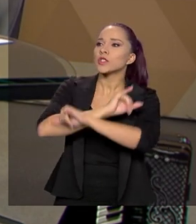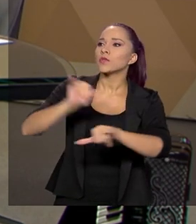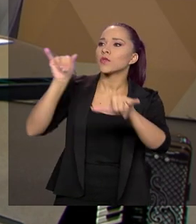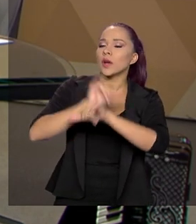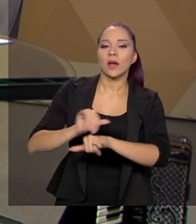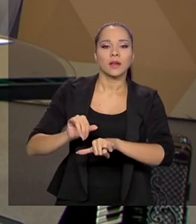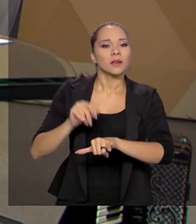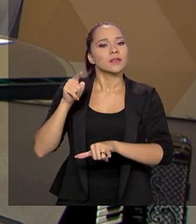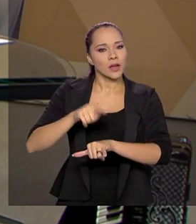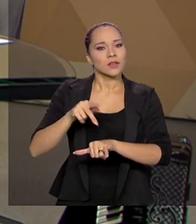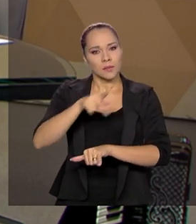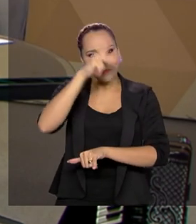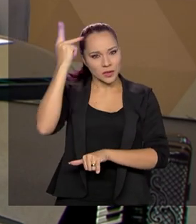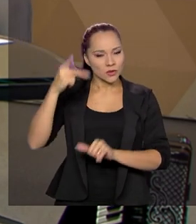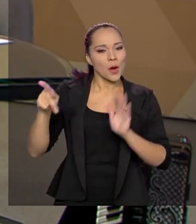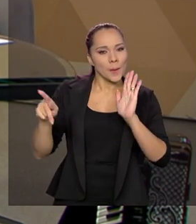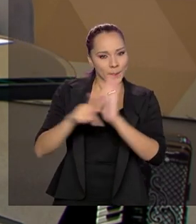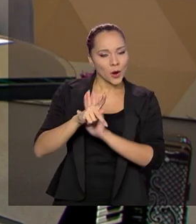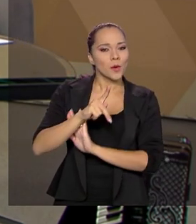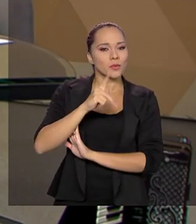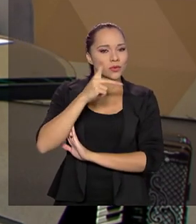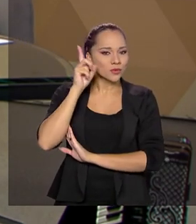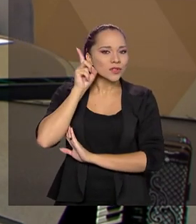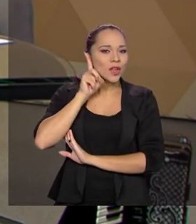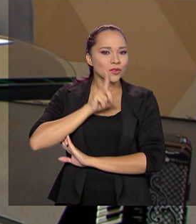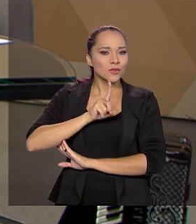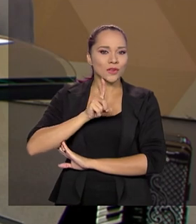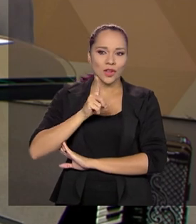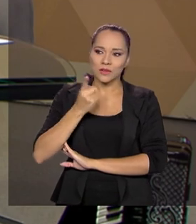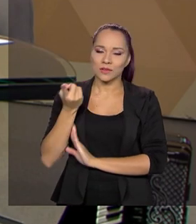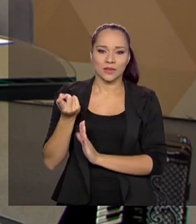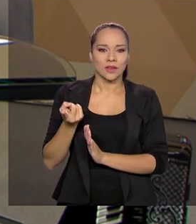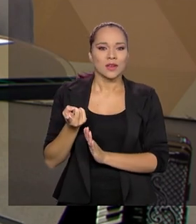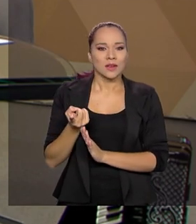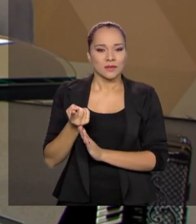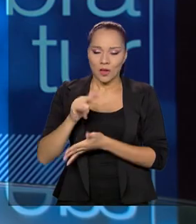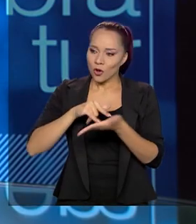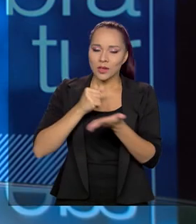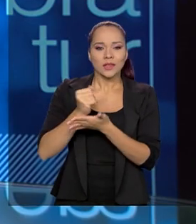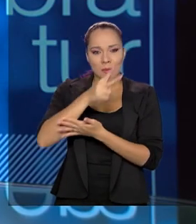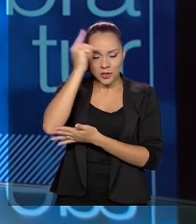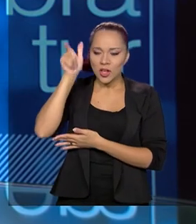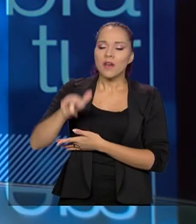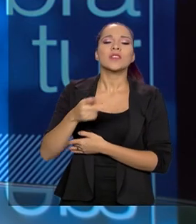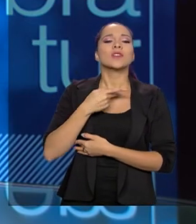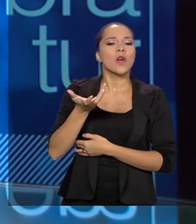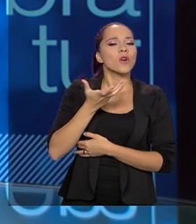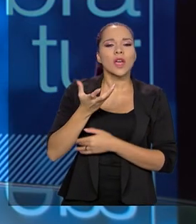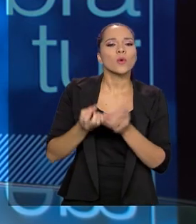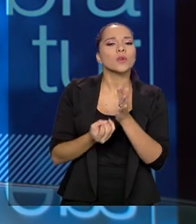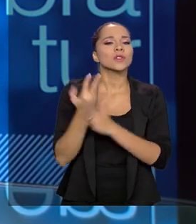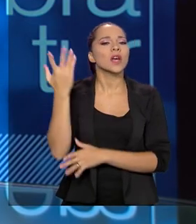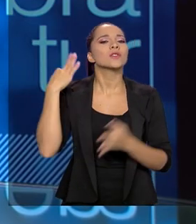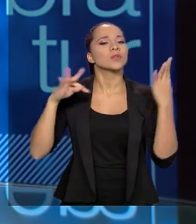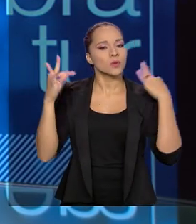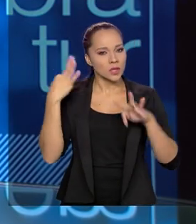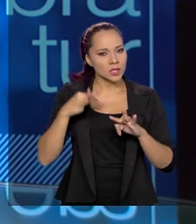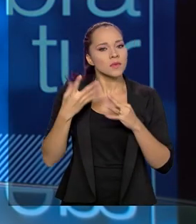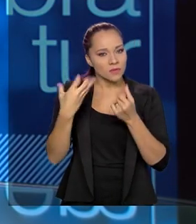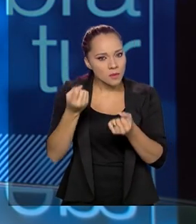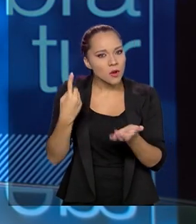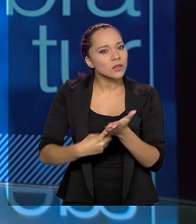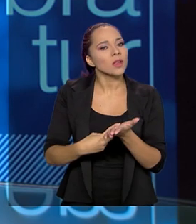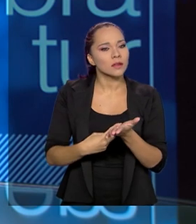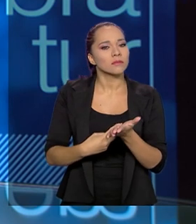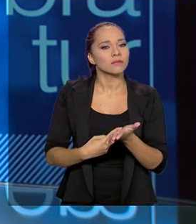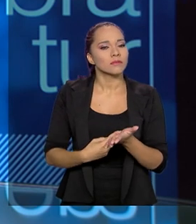para o americano. Tem que botar um cara americano com meta. Tem que contratar um pessoal lá que ele tem a meta. Eu quero tantos turistas por ano. Você quer? Vamos fazer o contrato aqui?